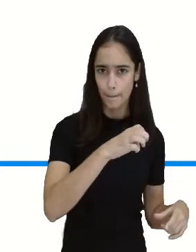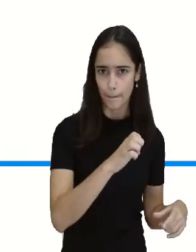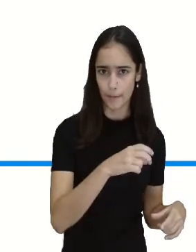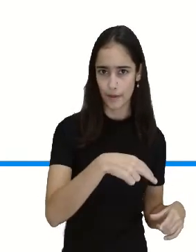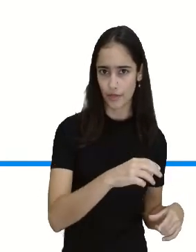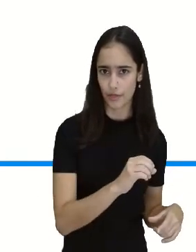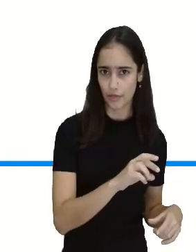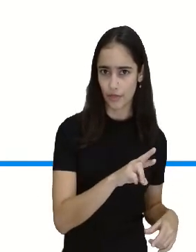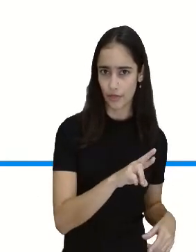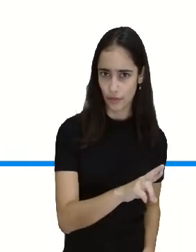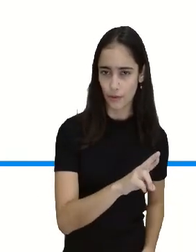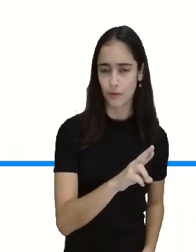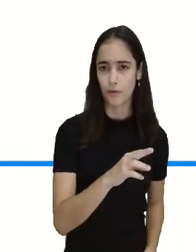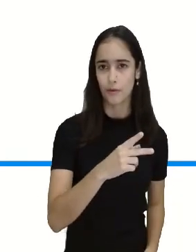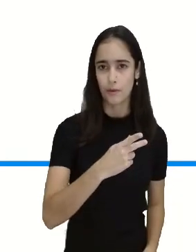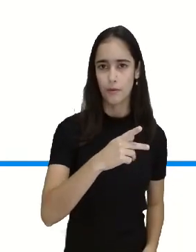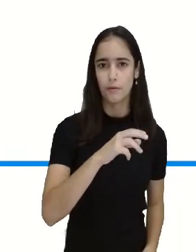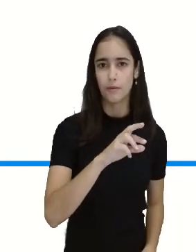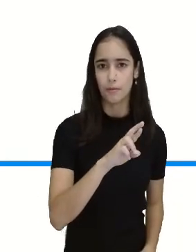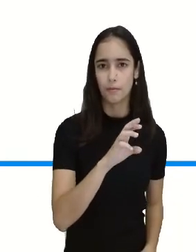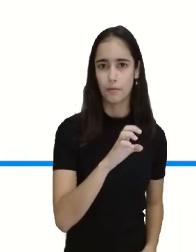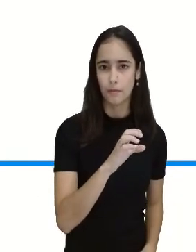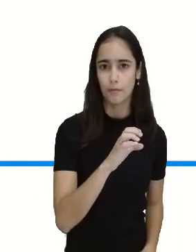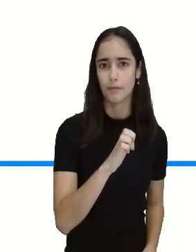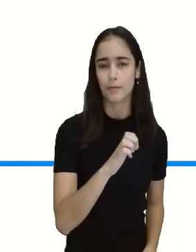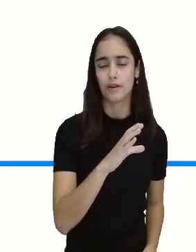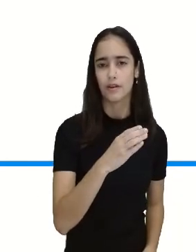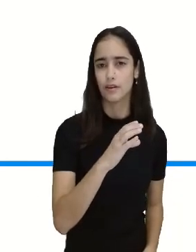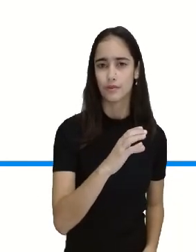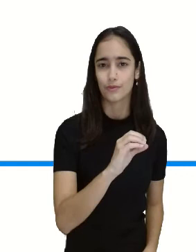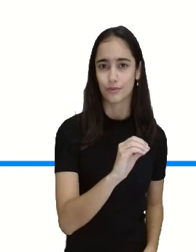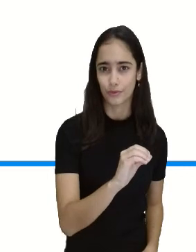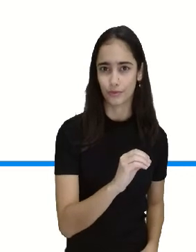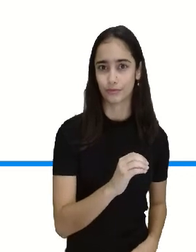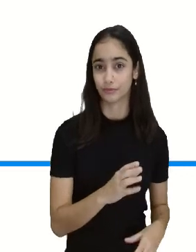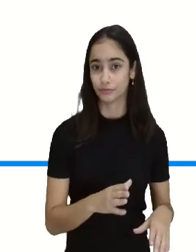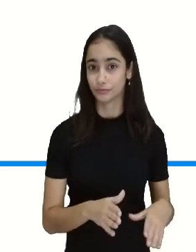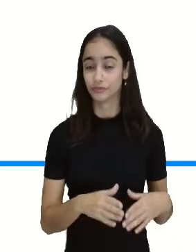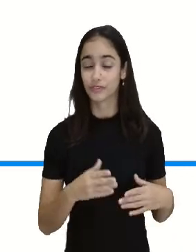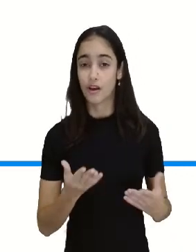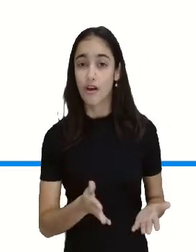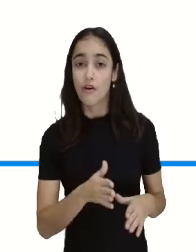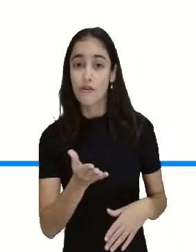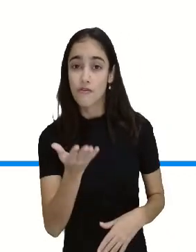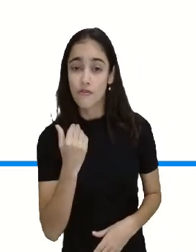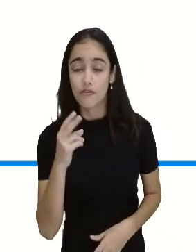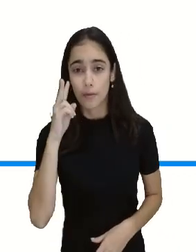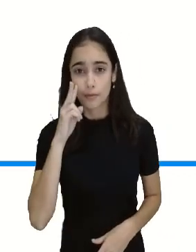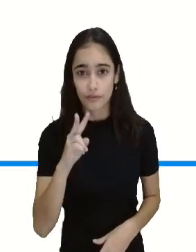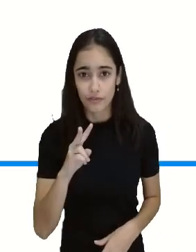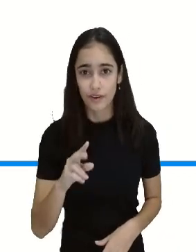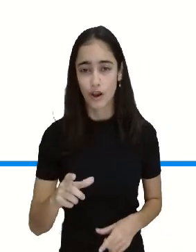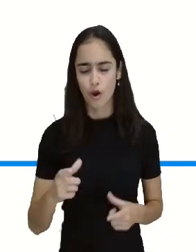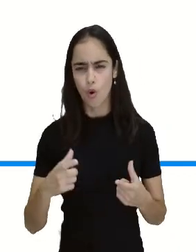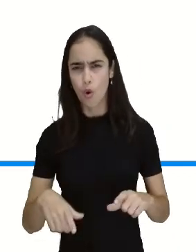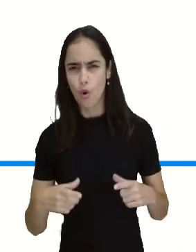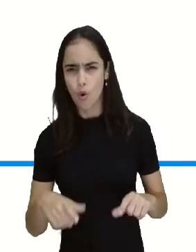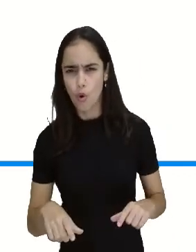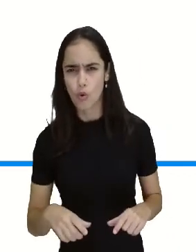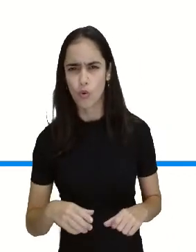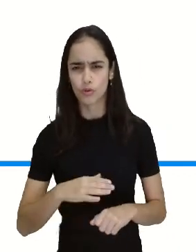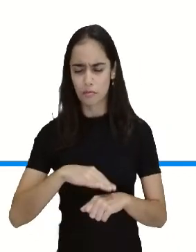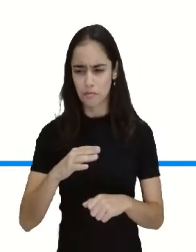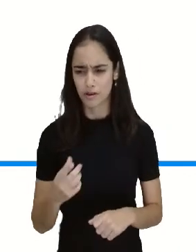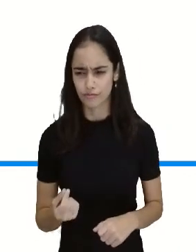agora eu quero saber onde é que o tomate está sendo vendido mais caro, né? Onde ele está custando o maior valor. E aí, nesse